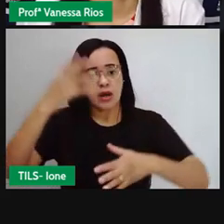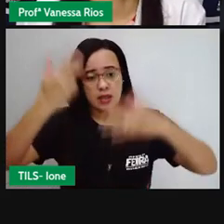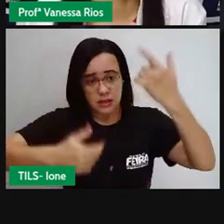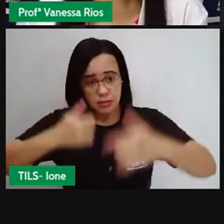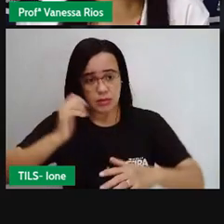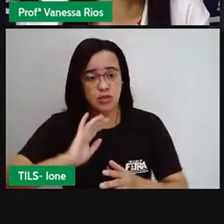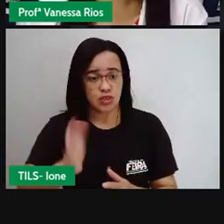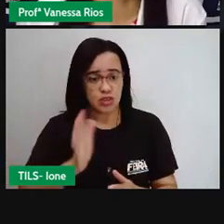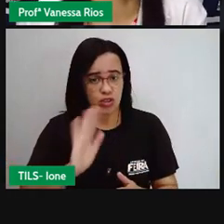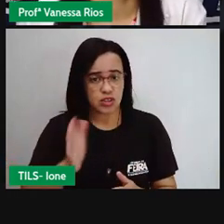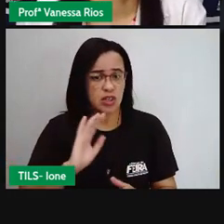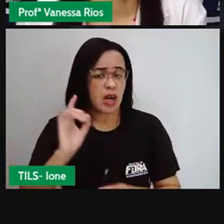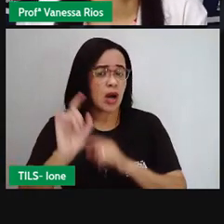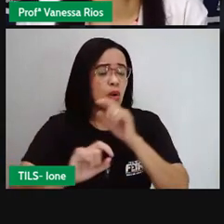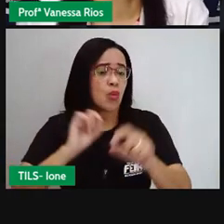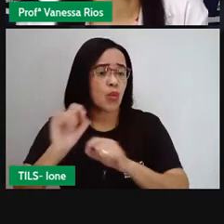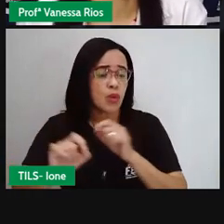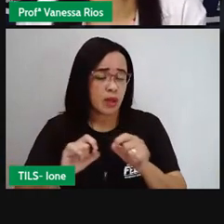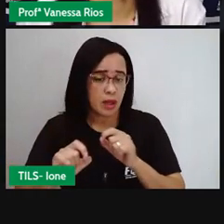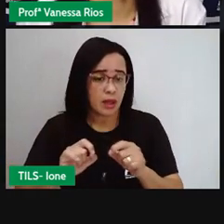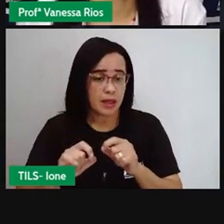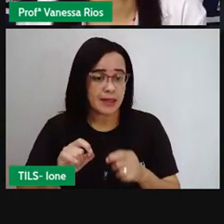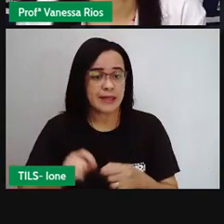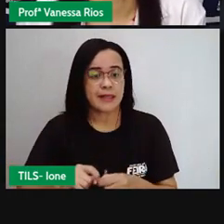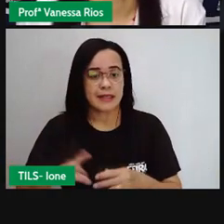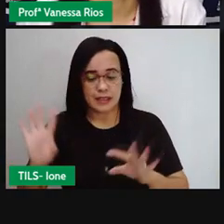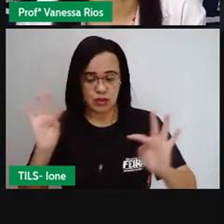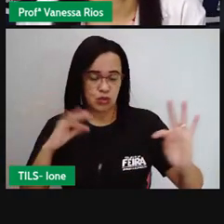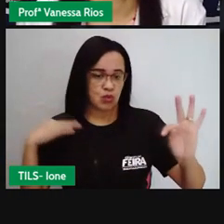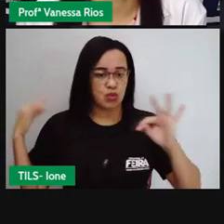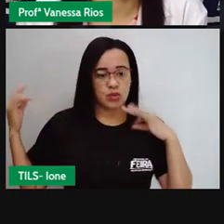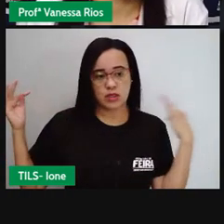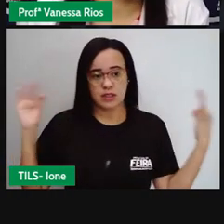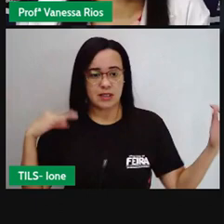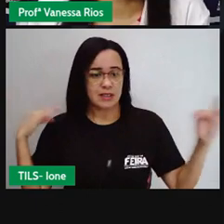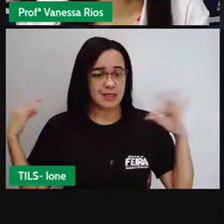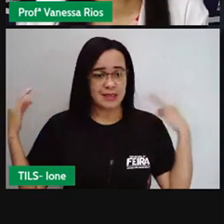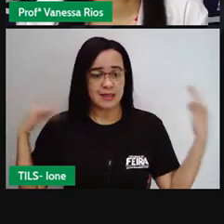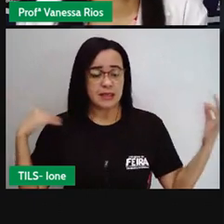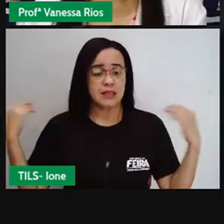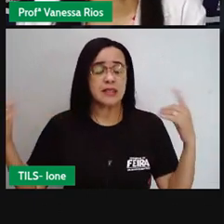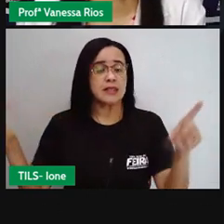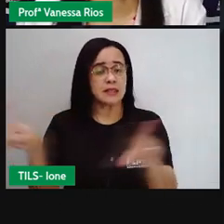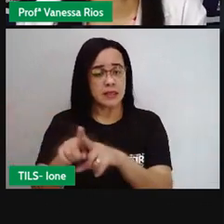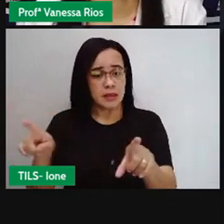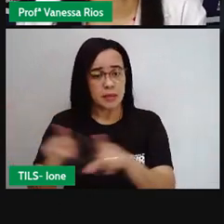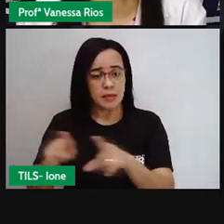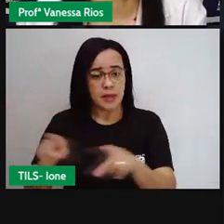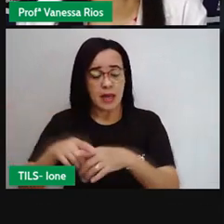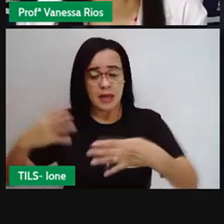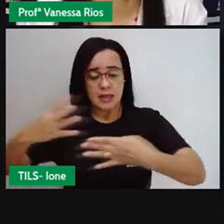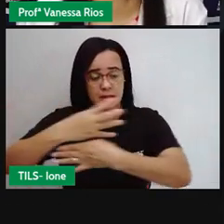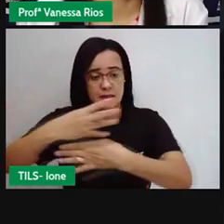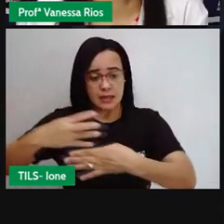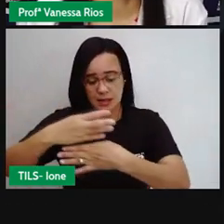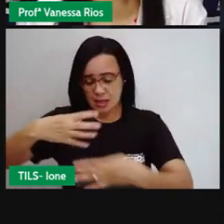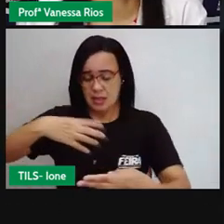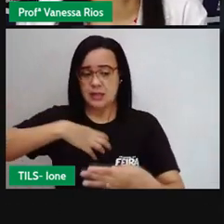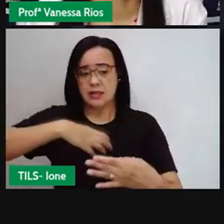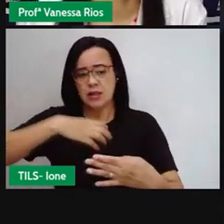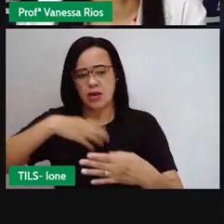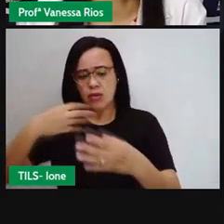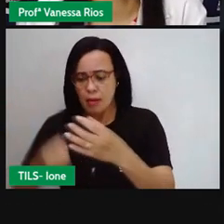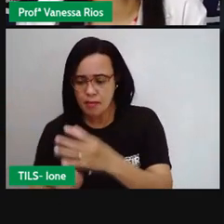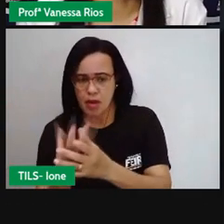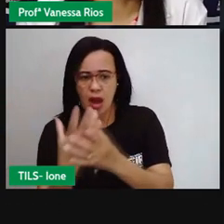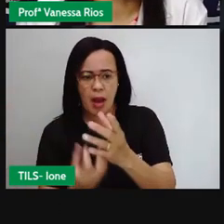turísticas, né? E a formação urbana de Salvador atual. Mas é importante a gente destacar que